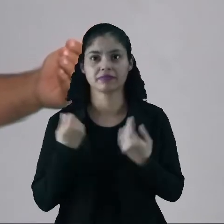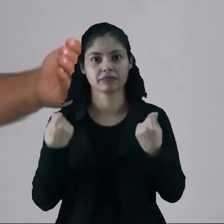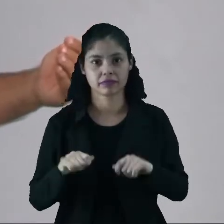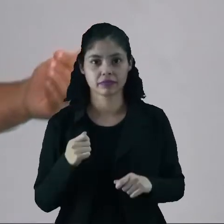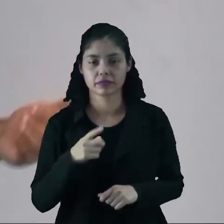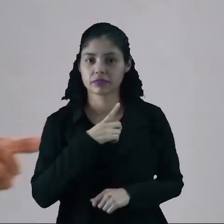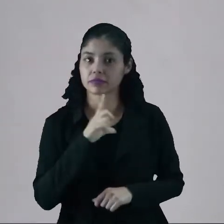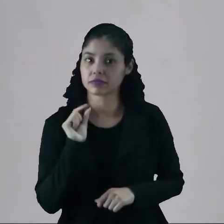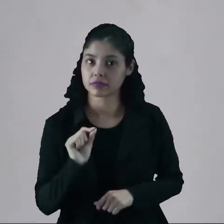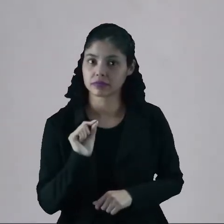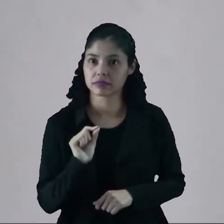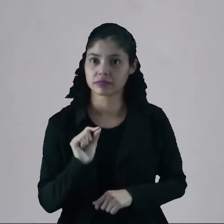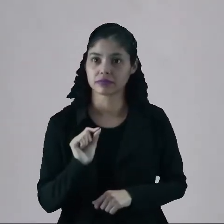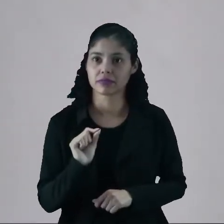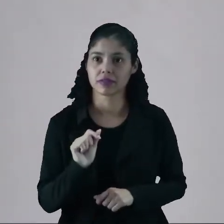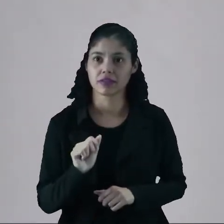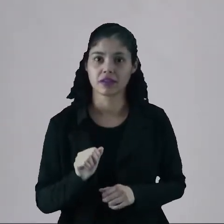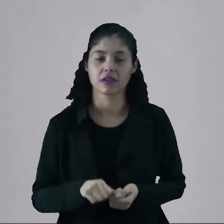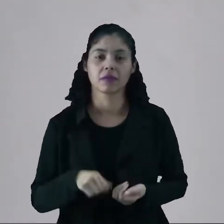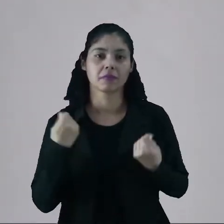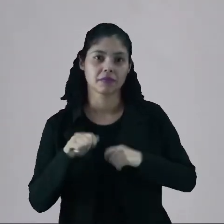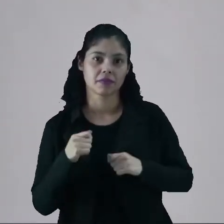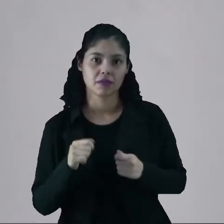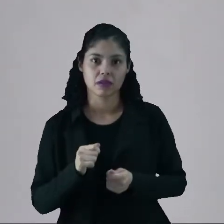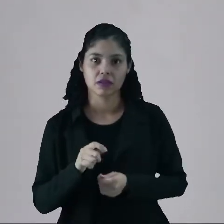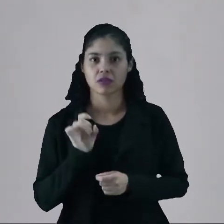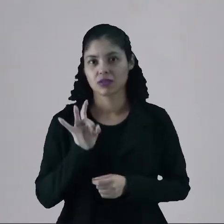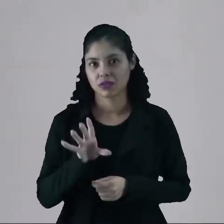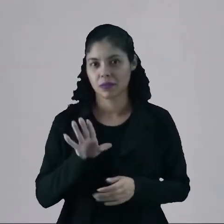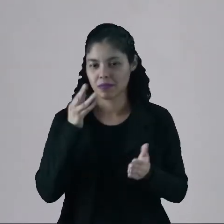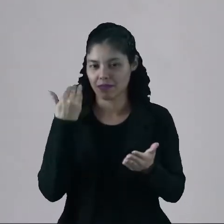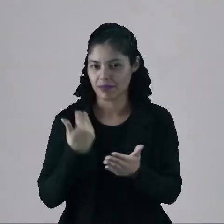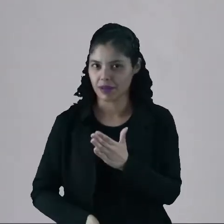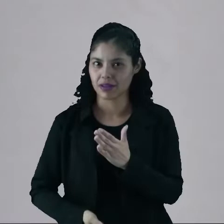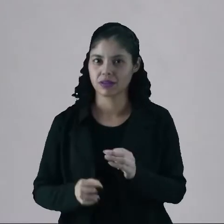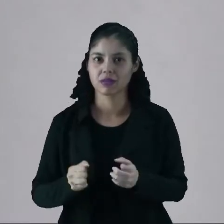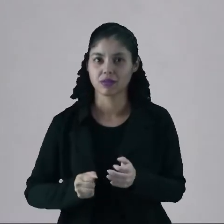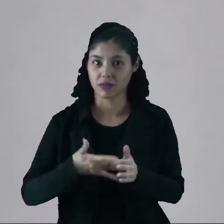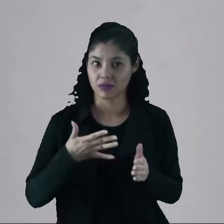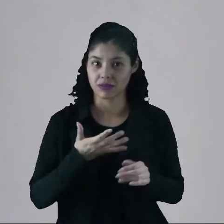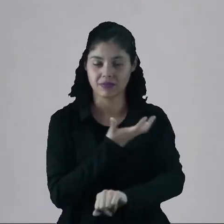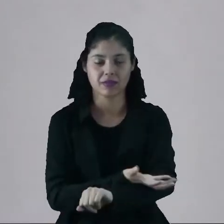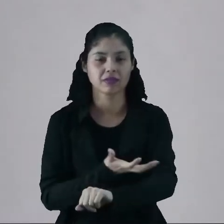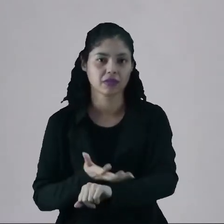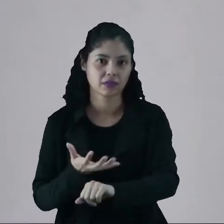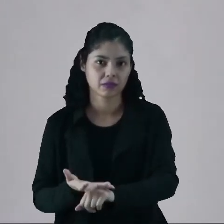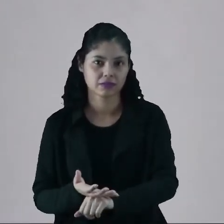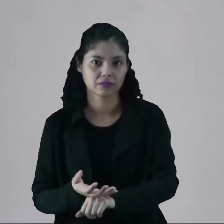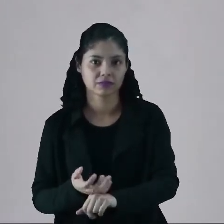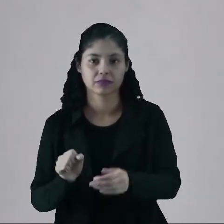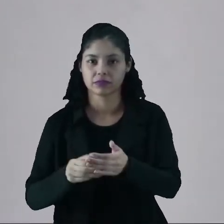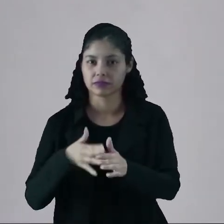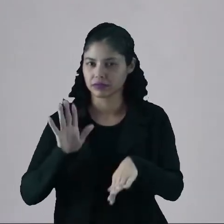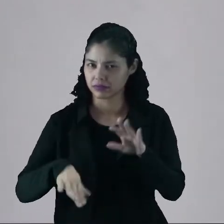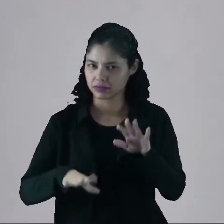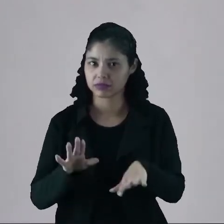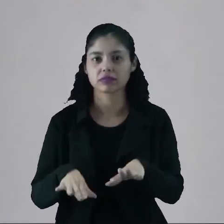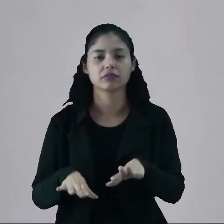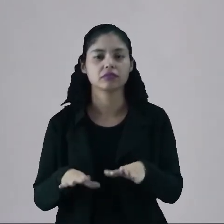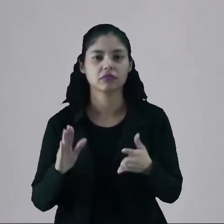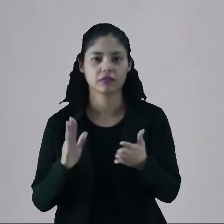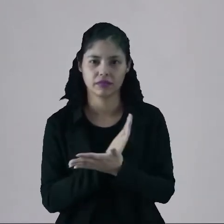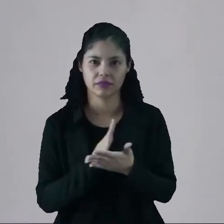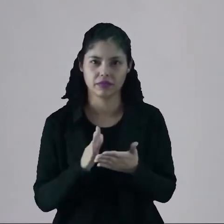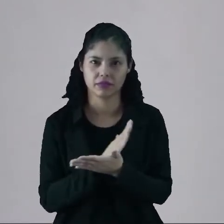você tem que fazer a inundação de área. Então só aí você já perde muita vegetação, bem como muitas vezes alguns